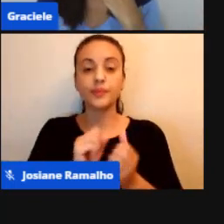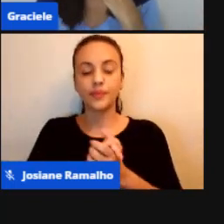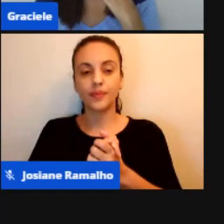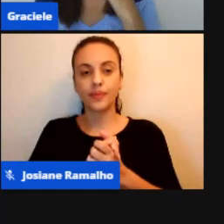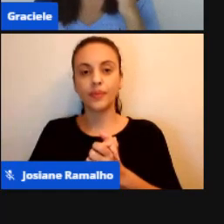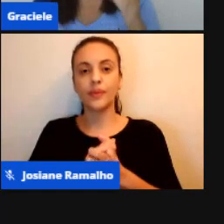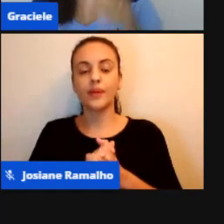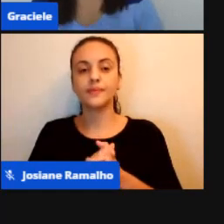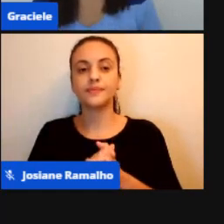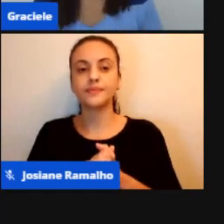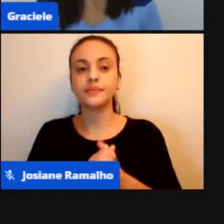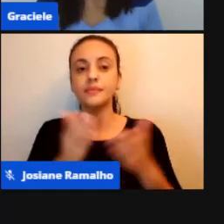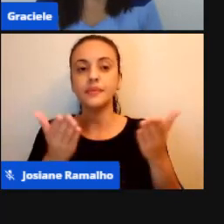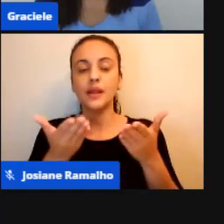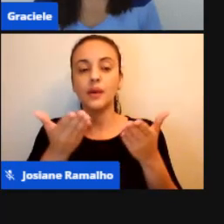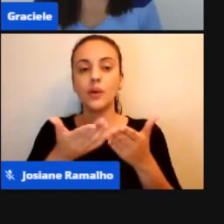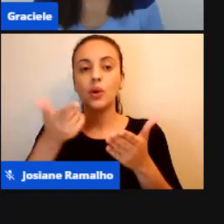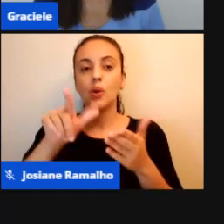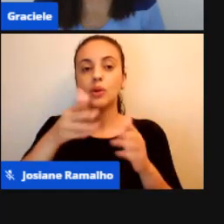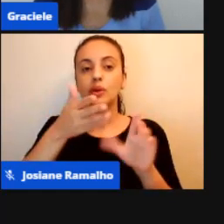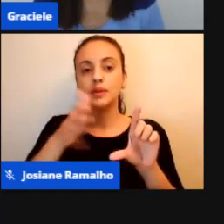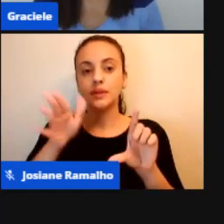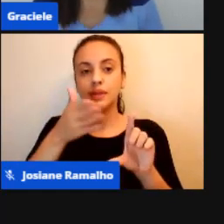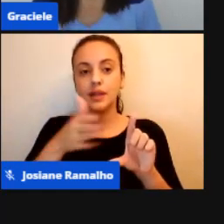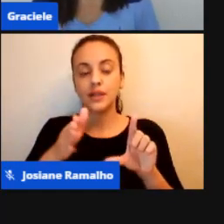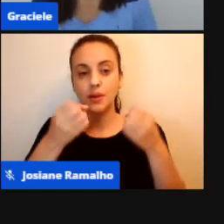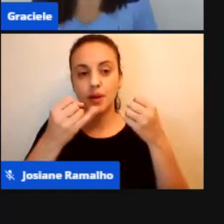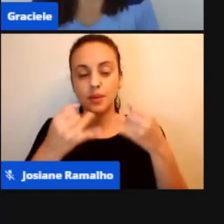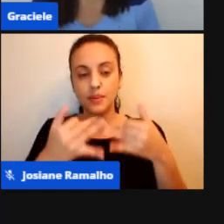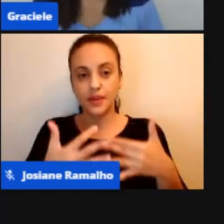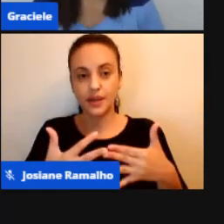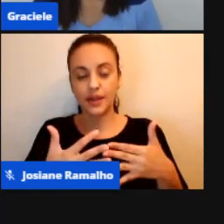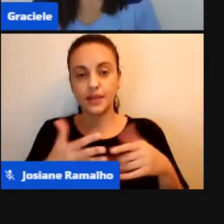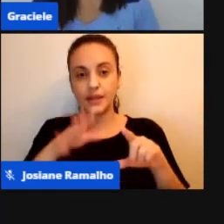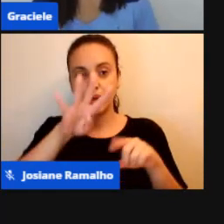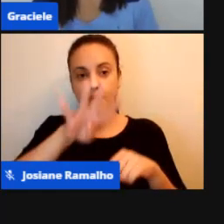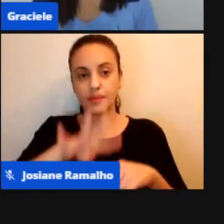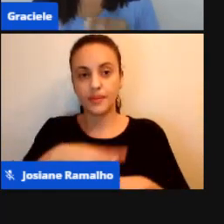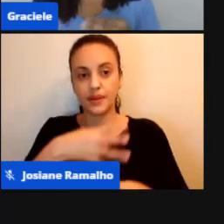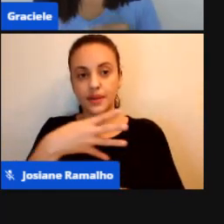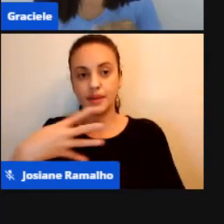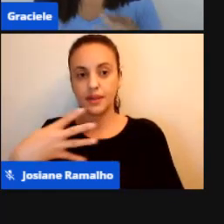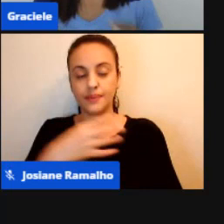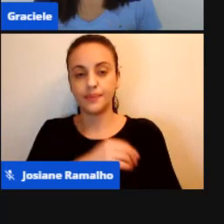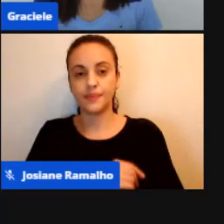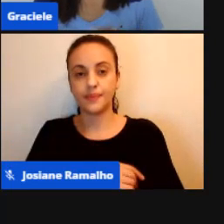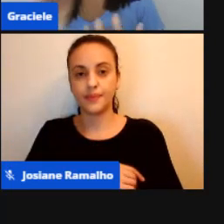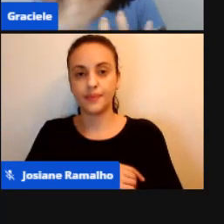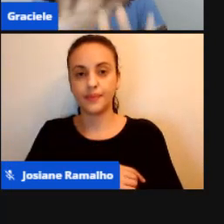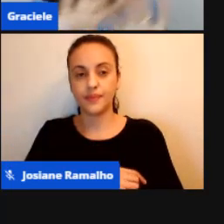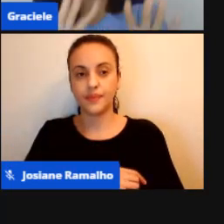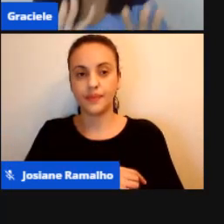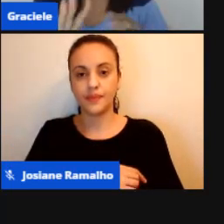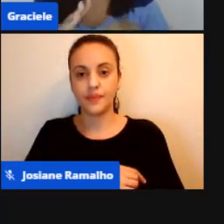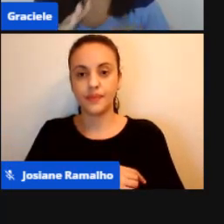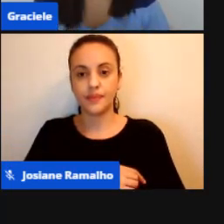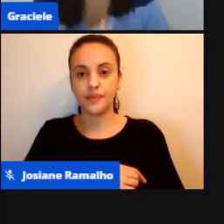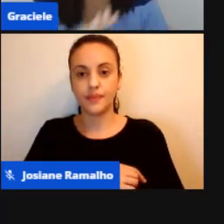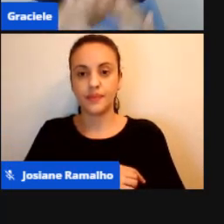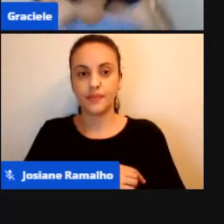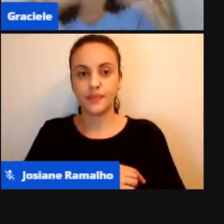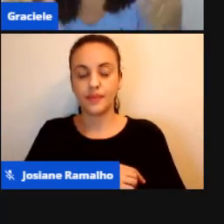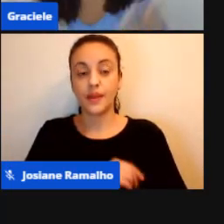outro slide que eu vou falar sobre essa planilha. Então, essa